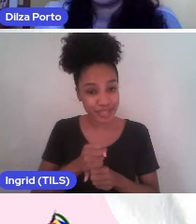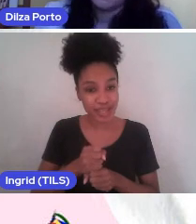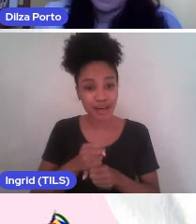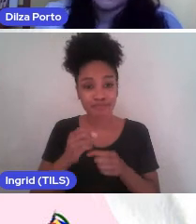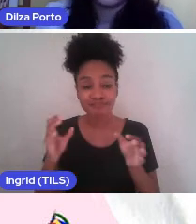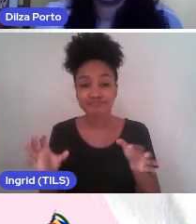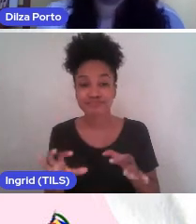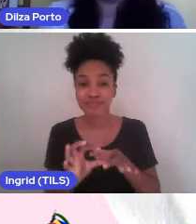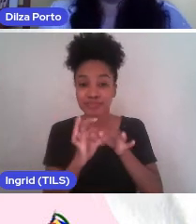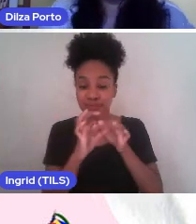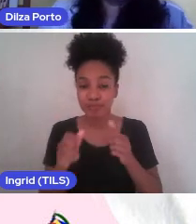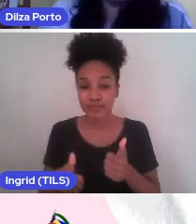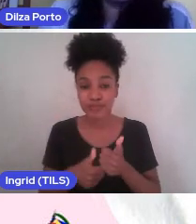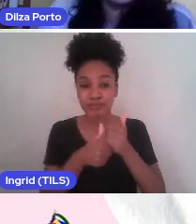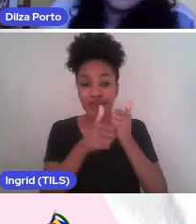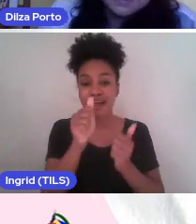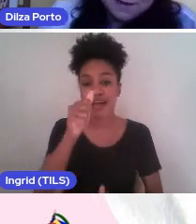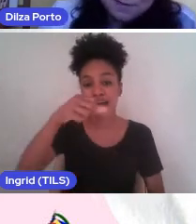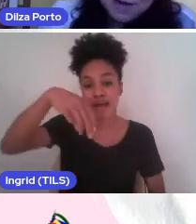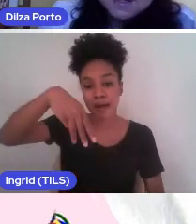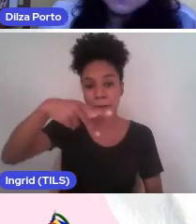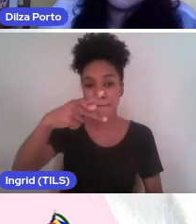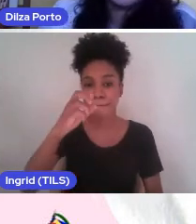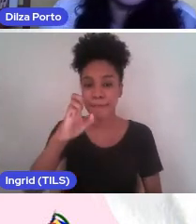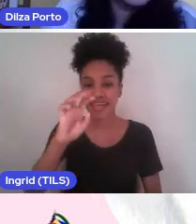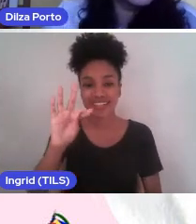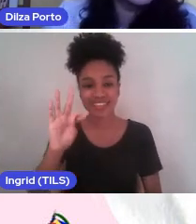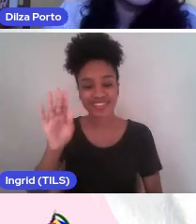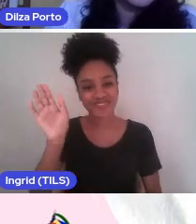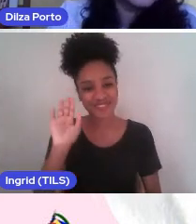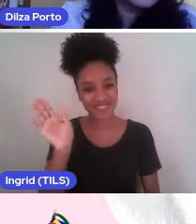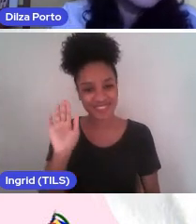com a Amped. Até mais!